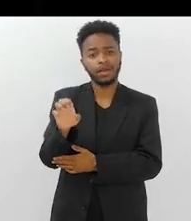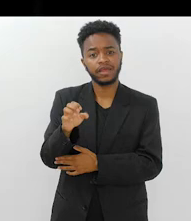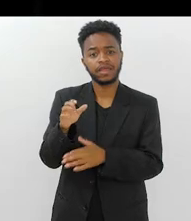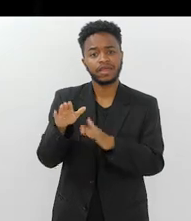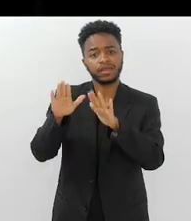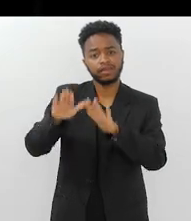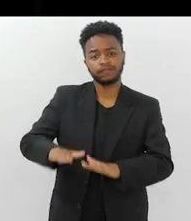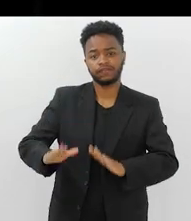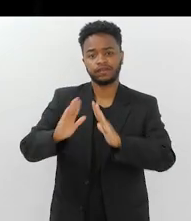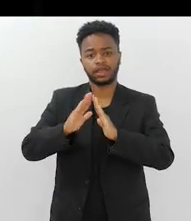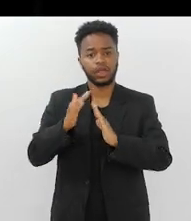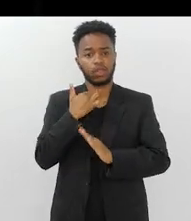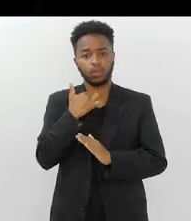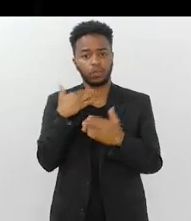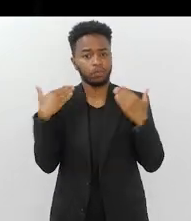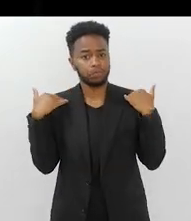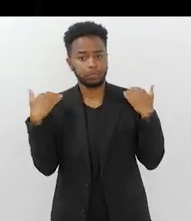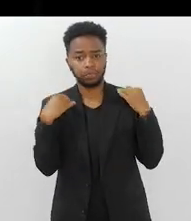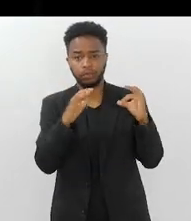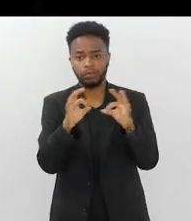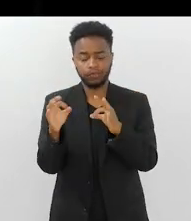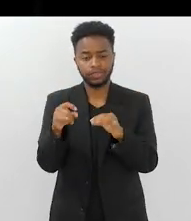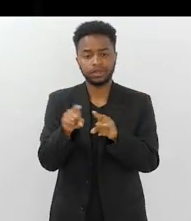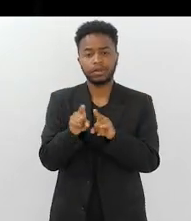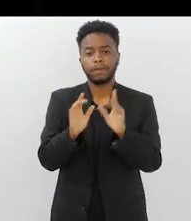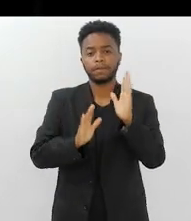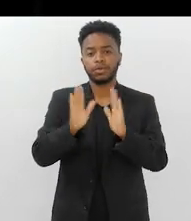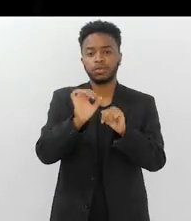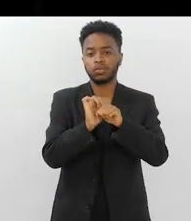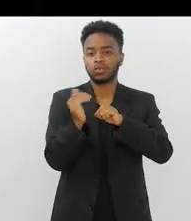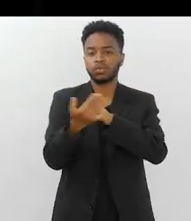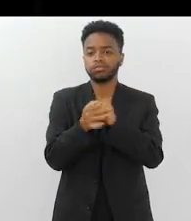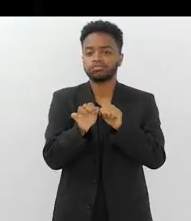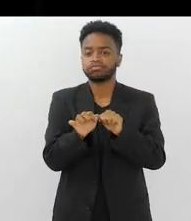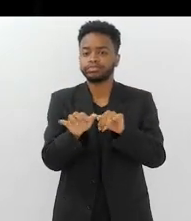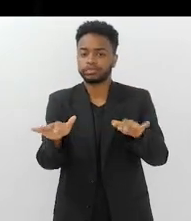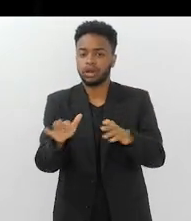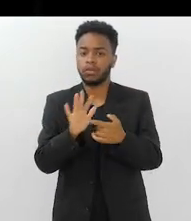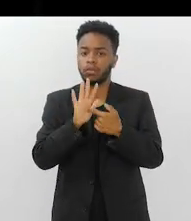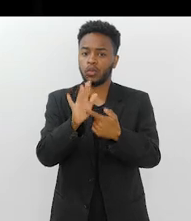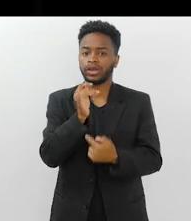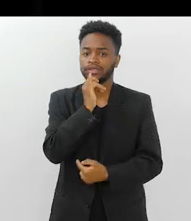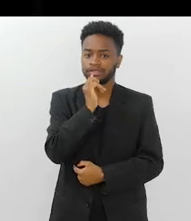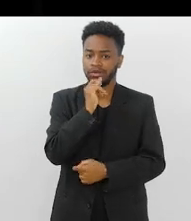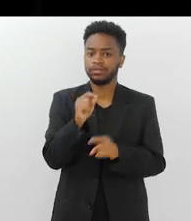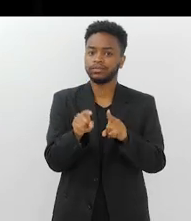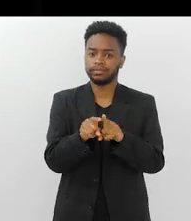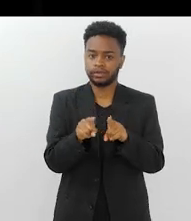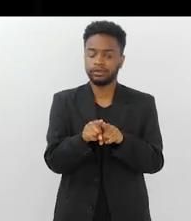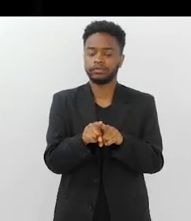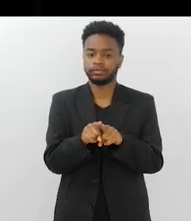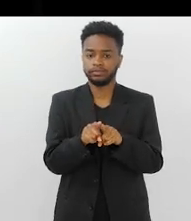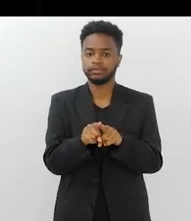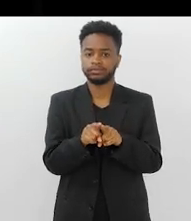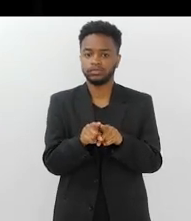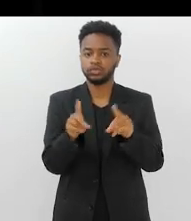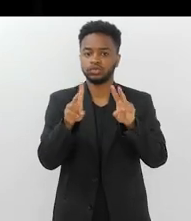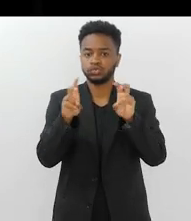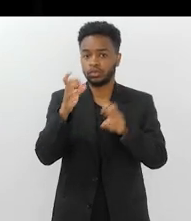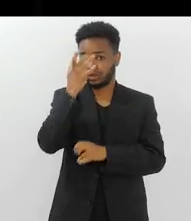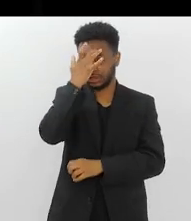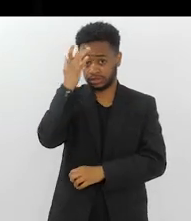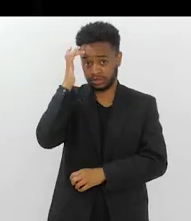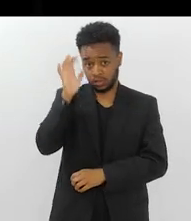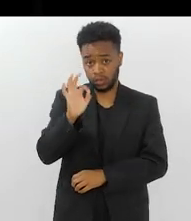casa, não pode sair. Veio a pandemia, foi um exemplo que foi drástico nesse sentido da saúde